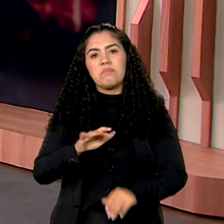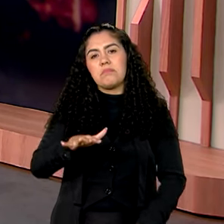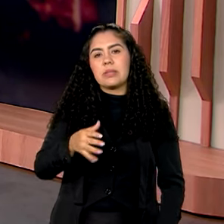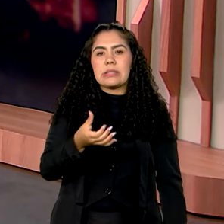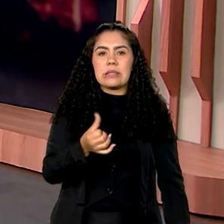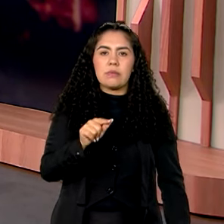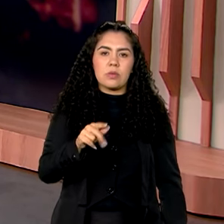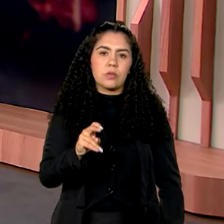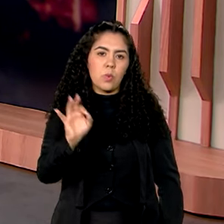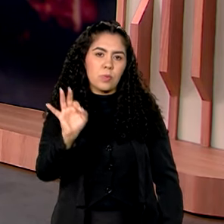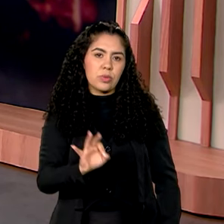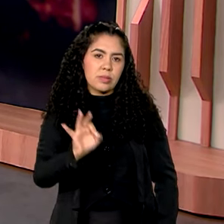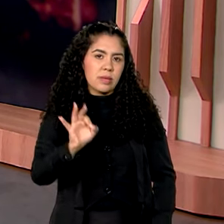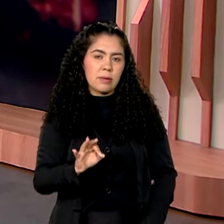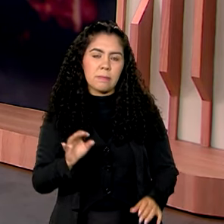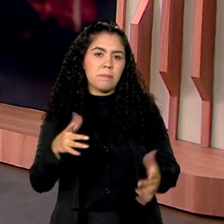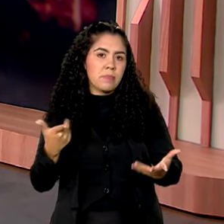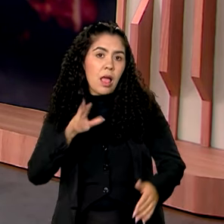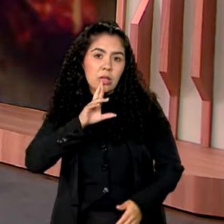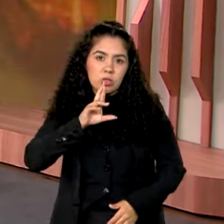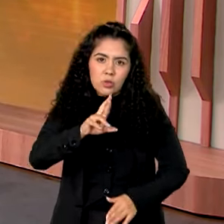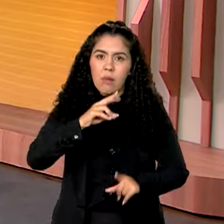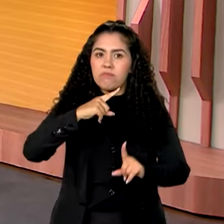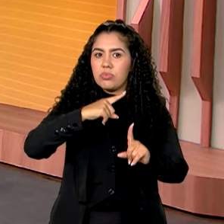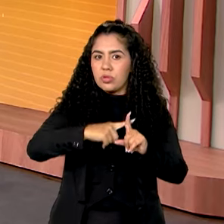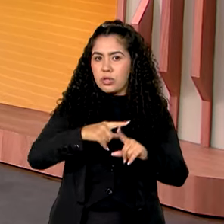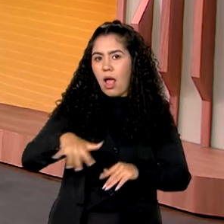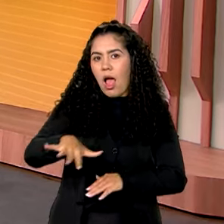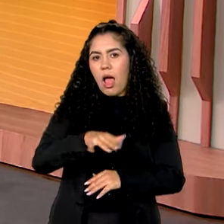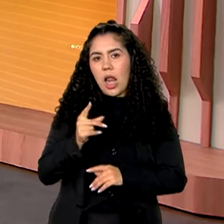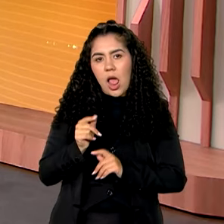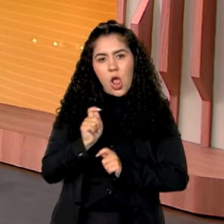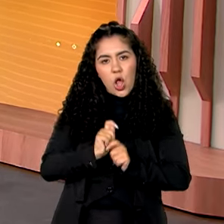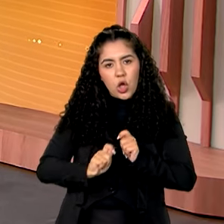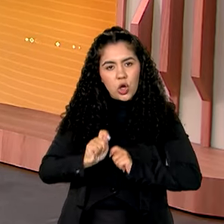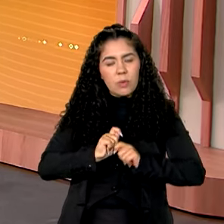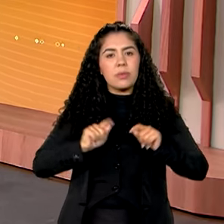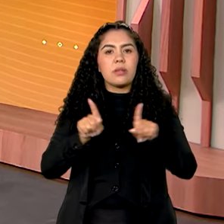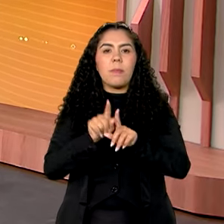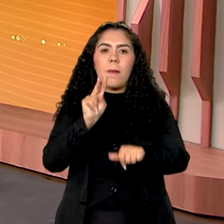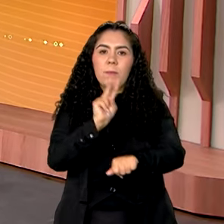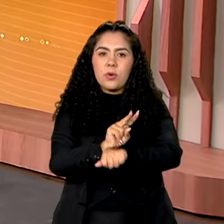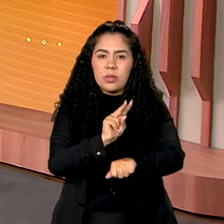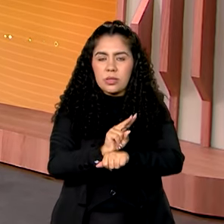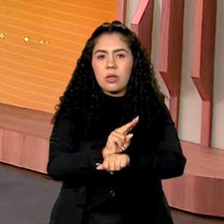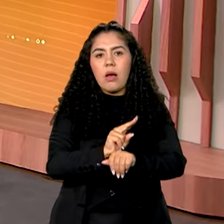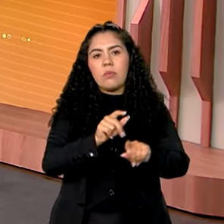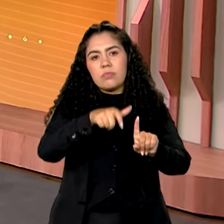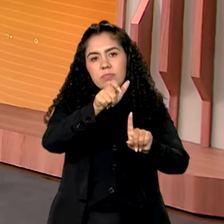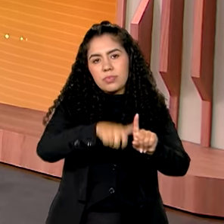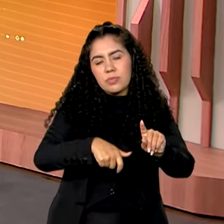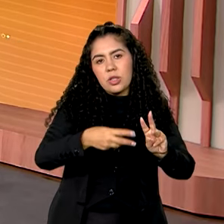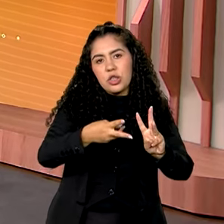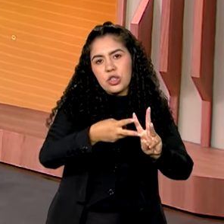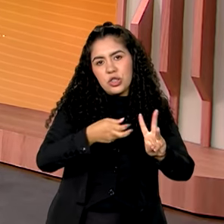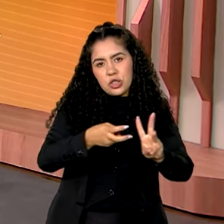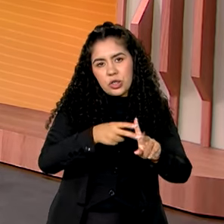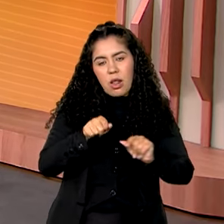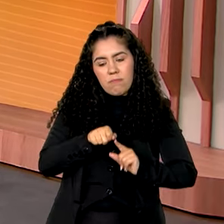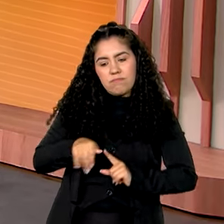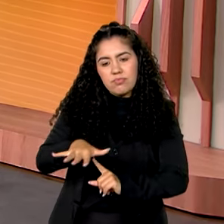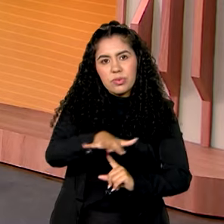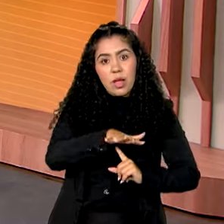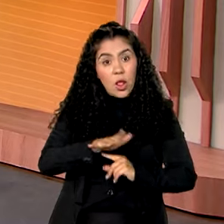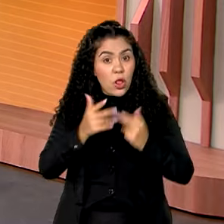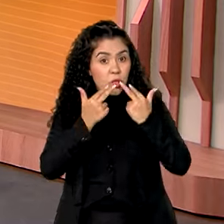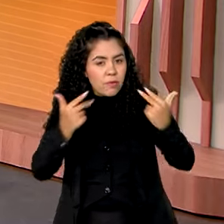,5%. É isso, resultados positivos na economia e na proteção dos indígenas e do meio ambiente. Notícias para a gente